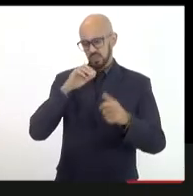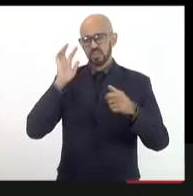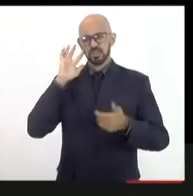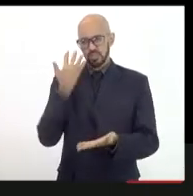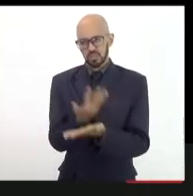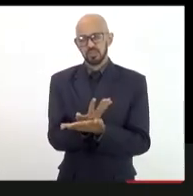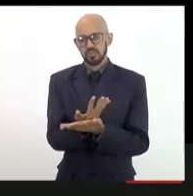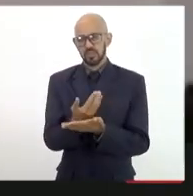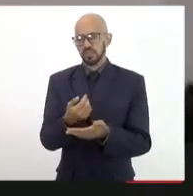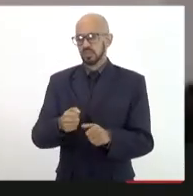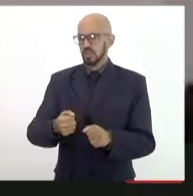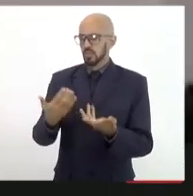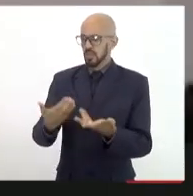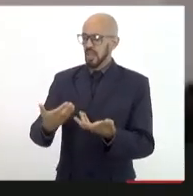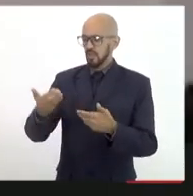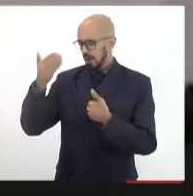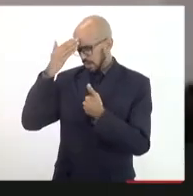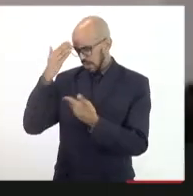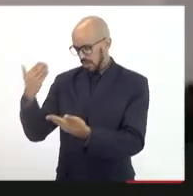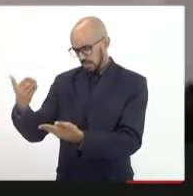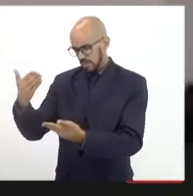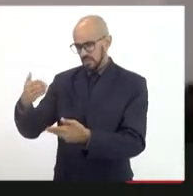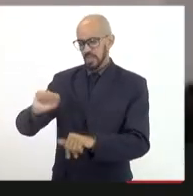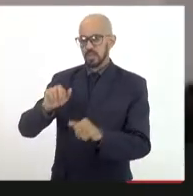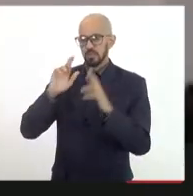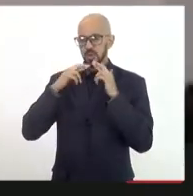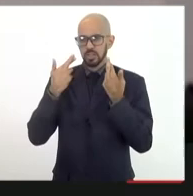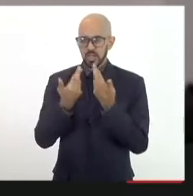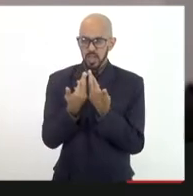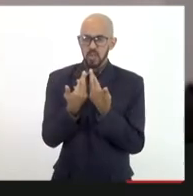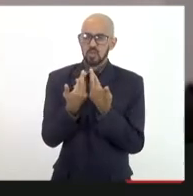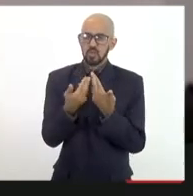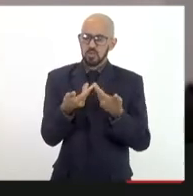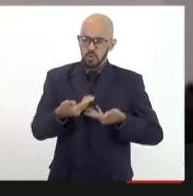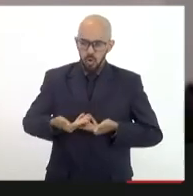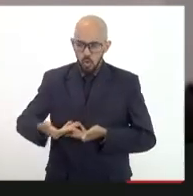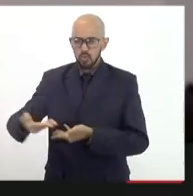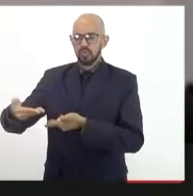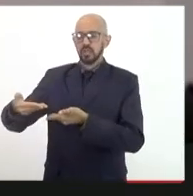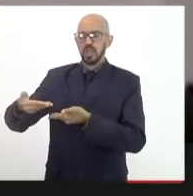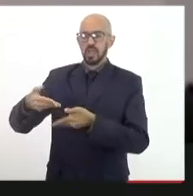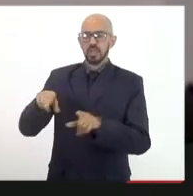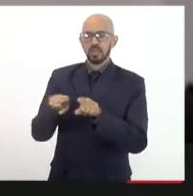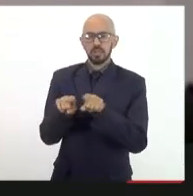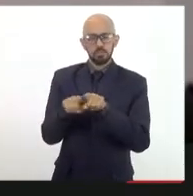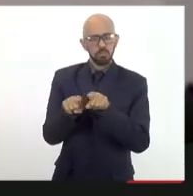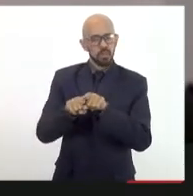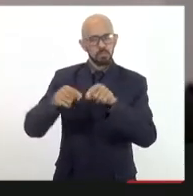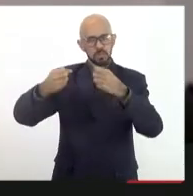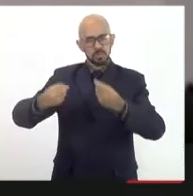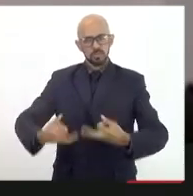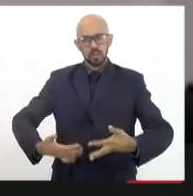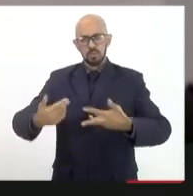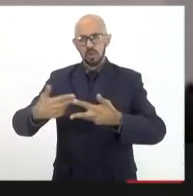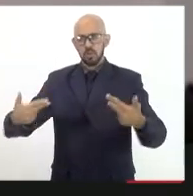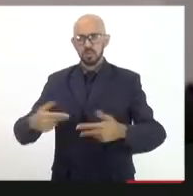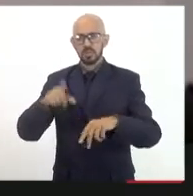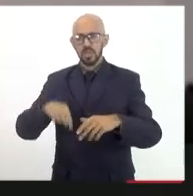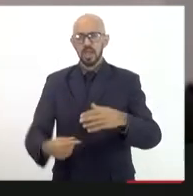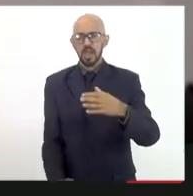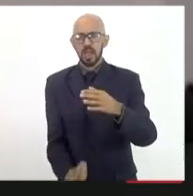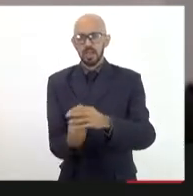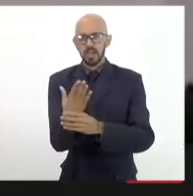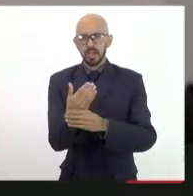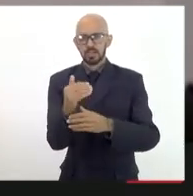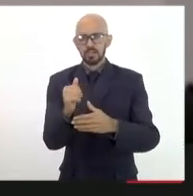reunião e por chamar a reunião tratando já de algo muito concreto, que é a criação do Fundo